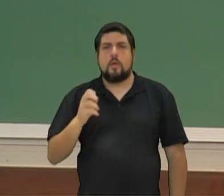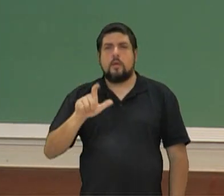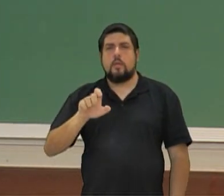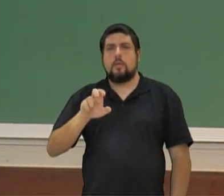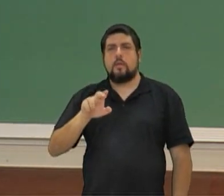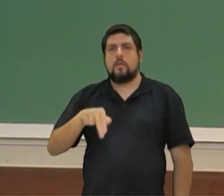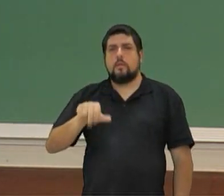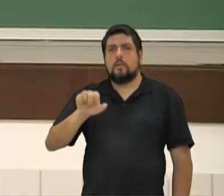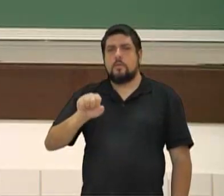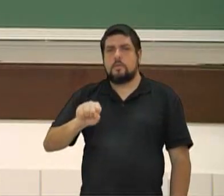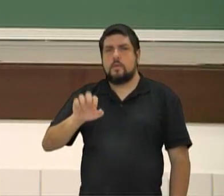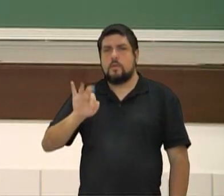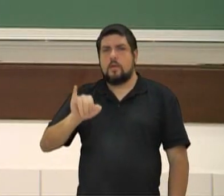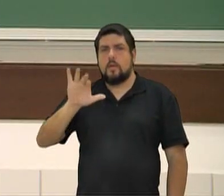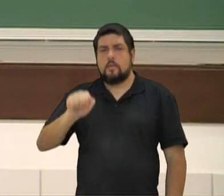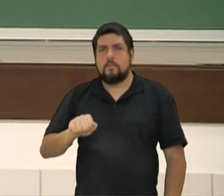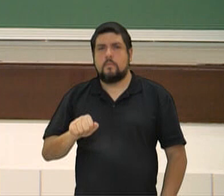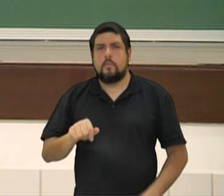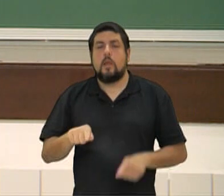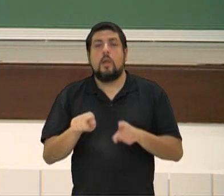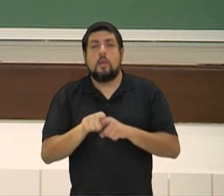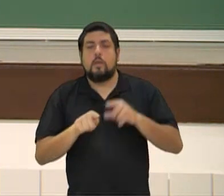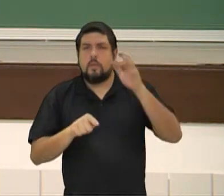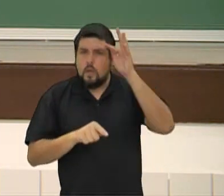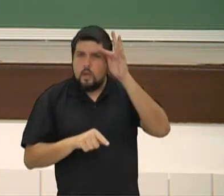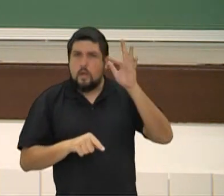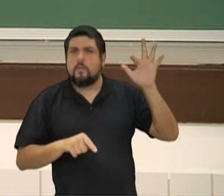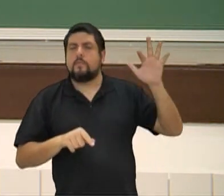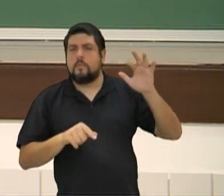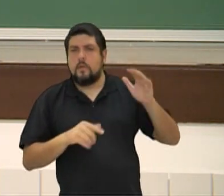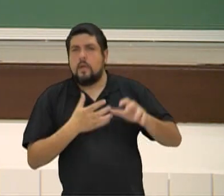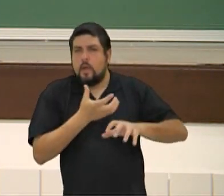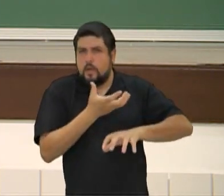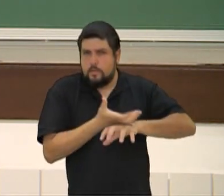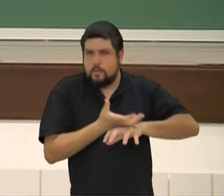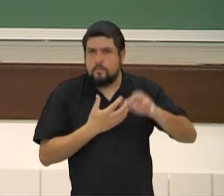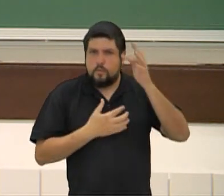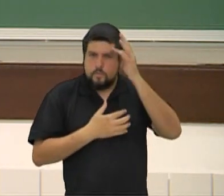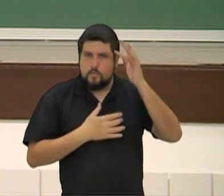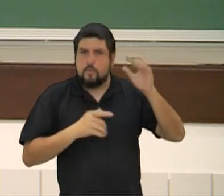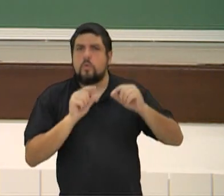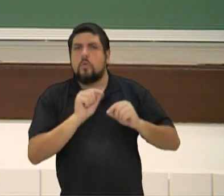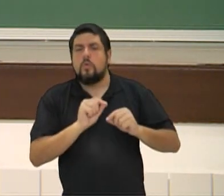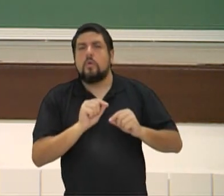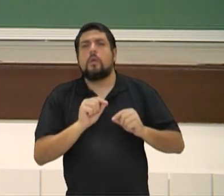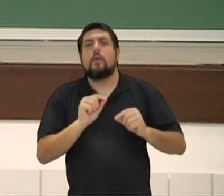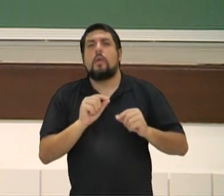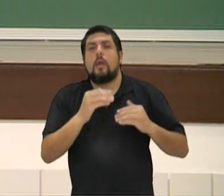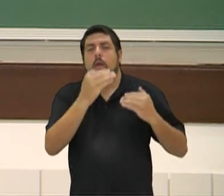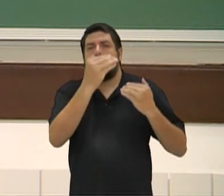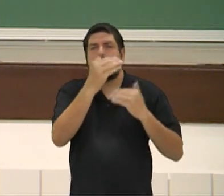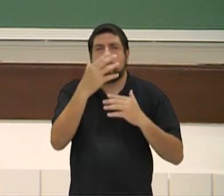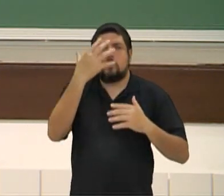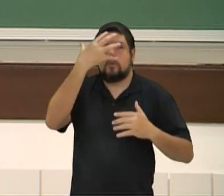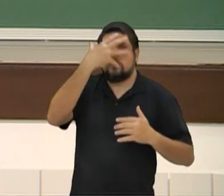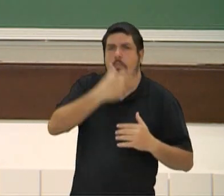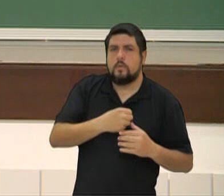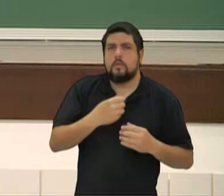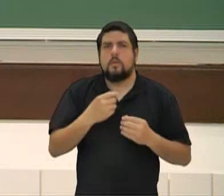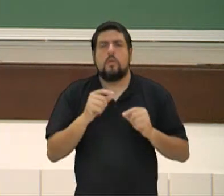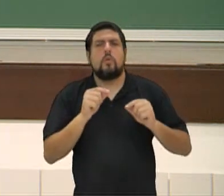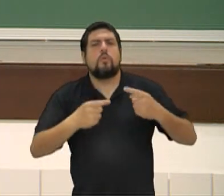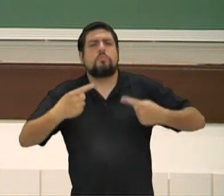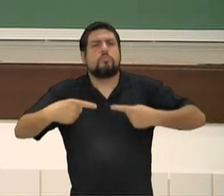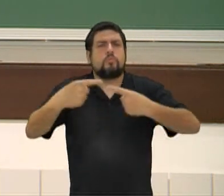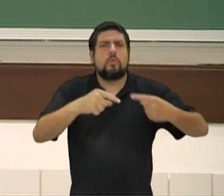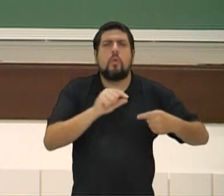importante falar, inclusive, que a filosofia trabalha mais esse tema de padrão, essa ideia, desculpa, ideia de padrão, essa ideia de discutir o que é